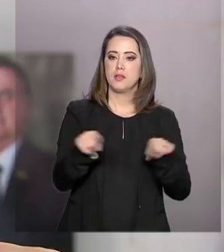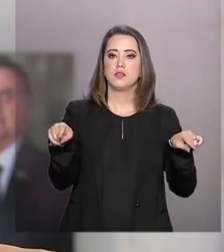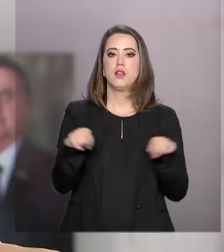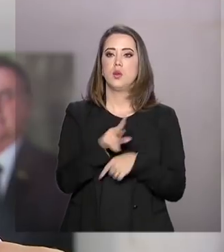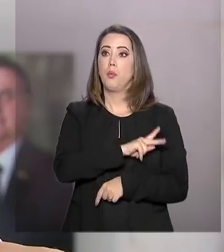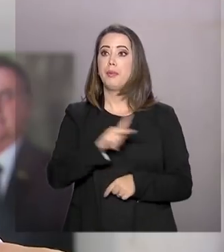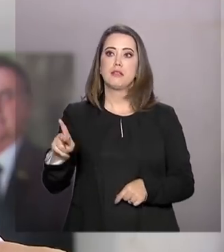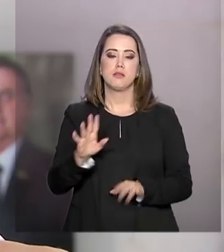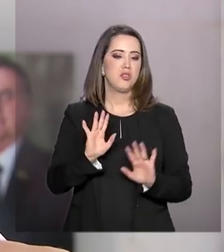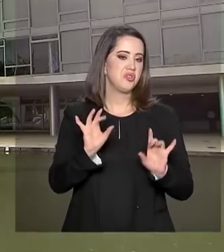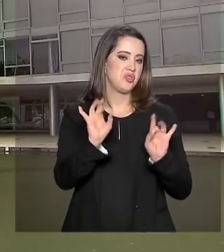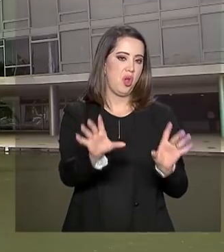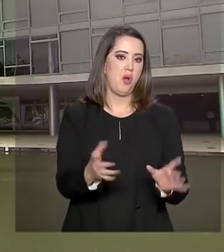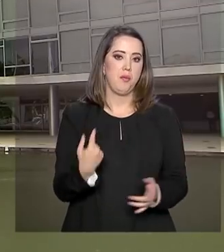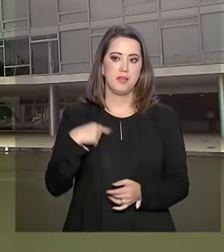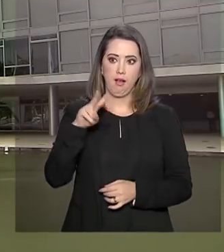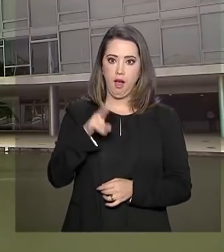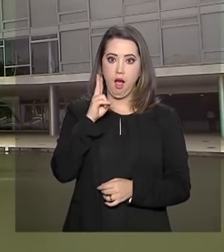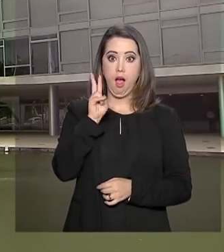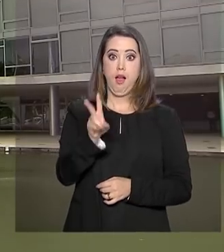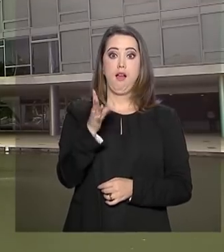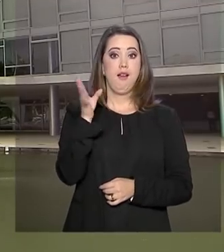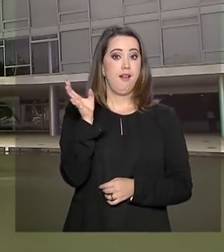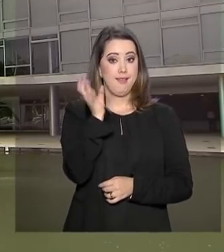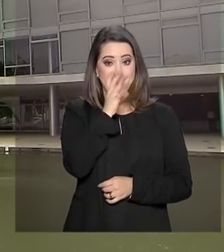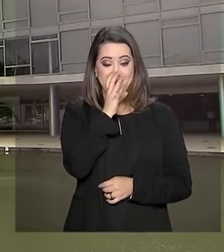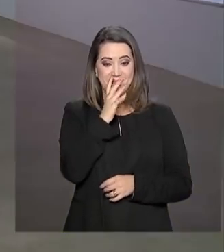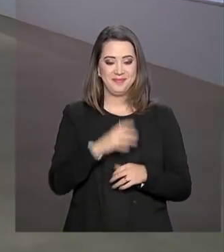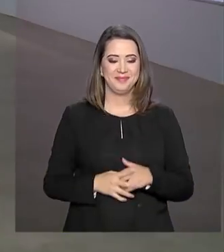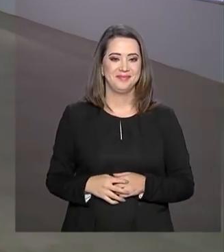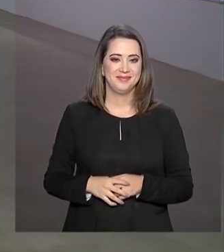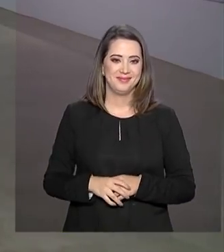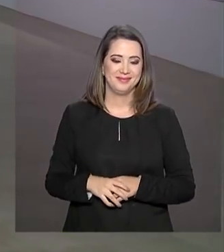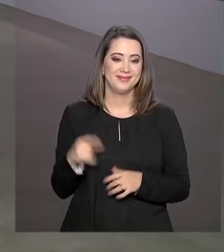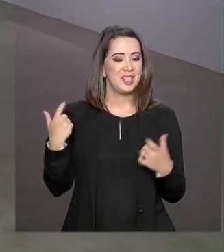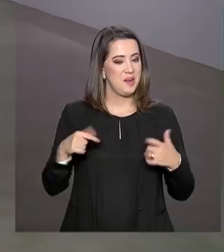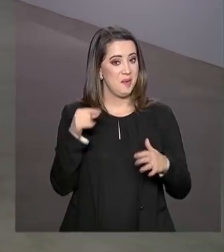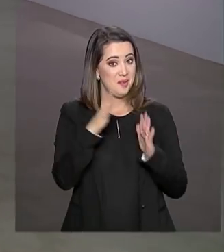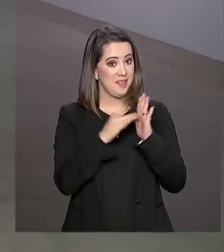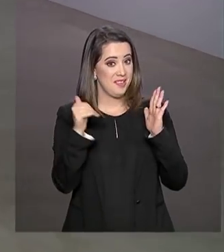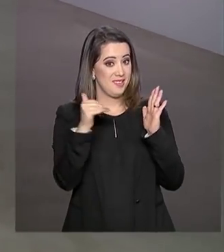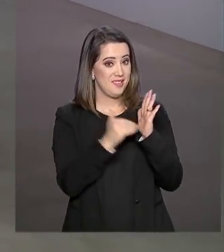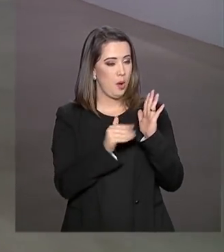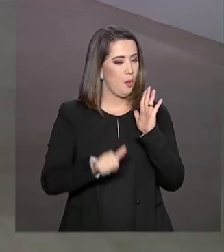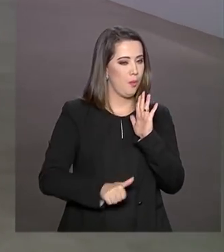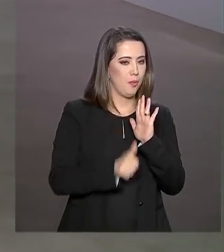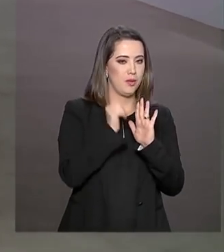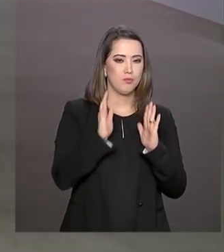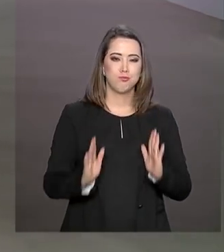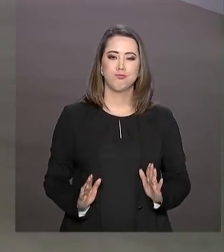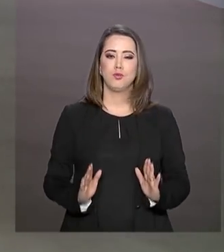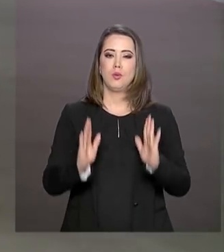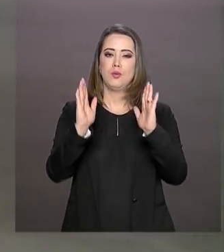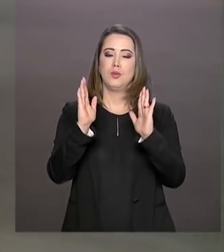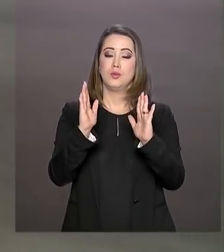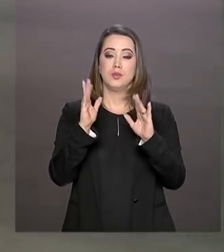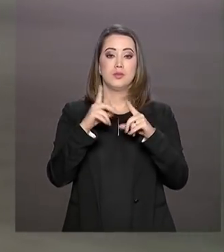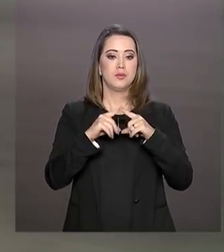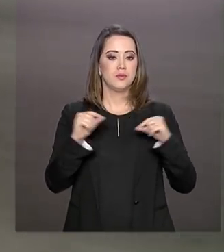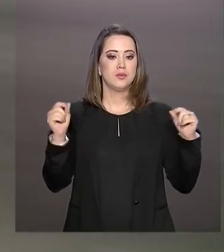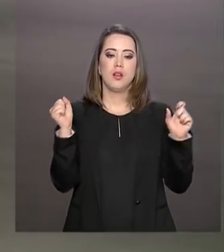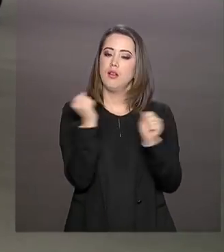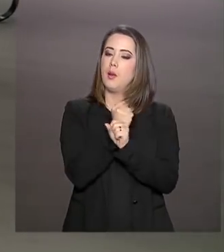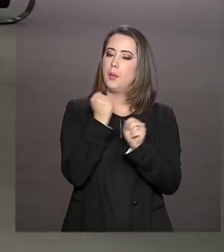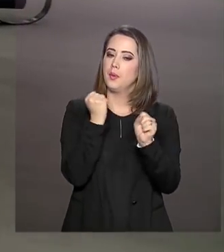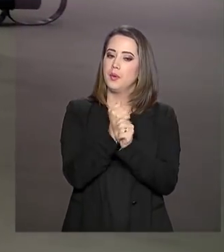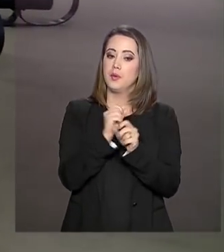mais, mas eu vi aqui muito mais. O Palácio do Planalto foi um dos primeiros edifícios construídos em Brasília. A obra,